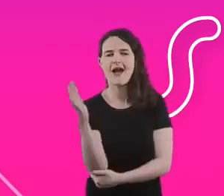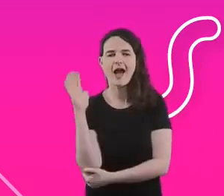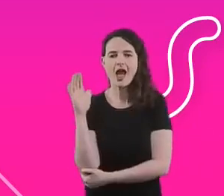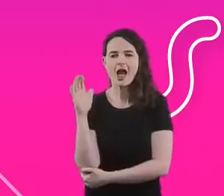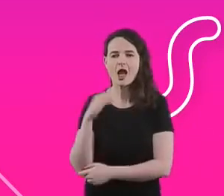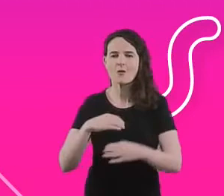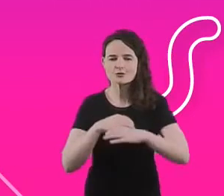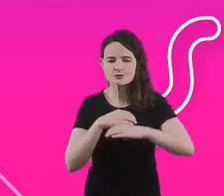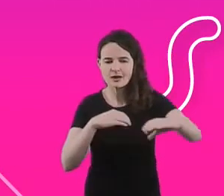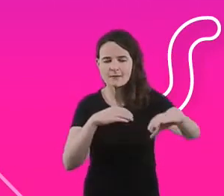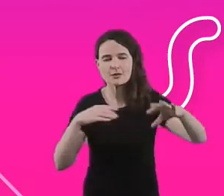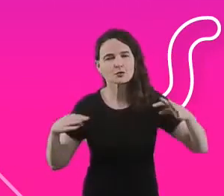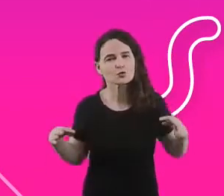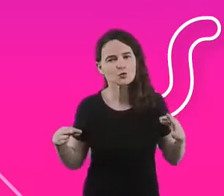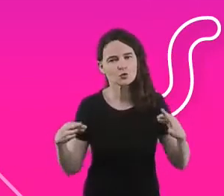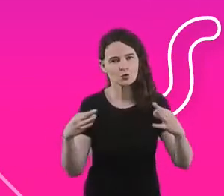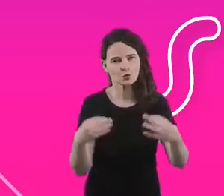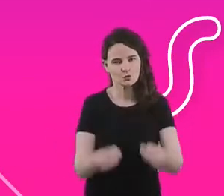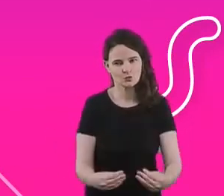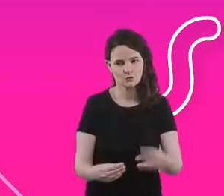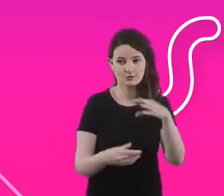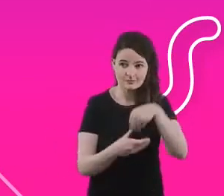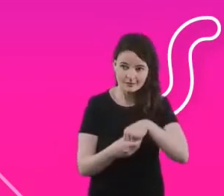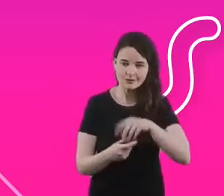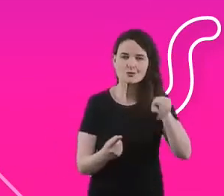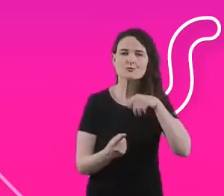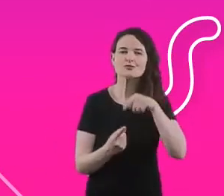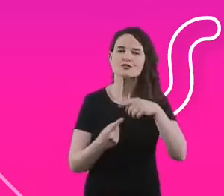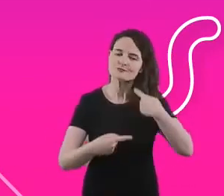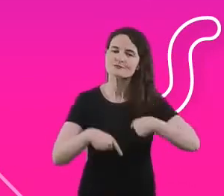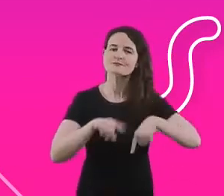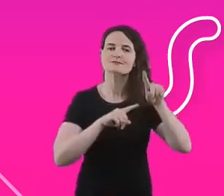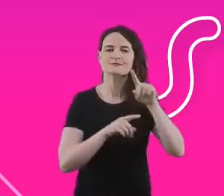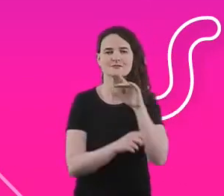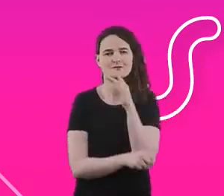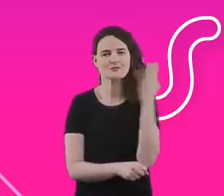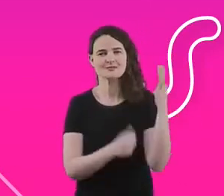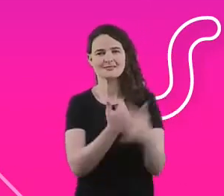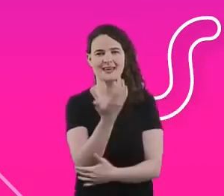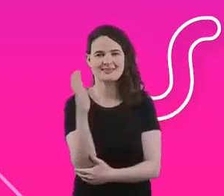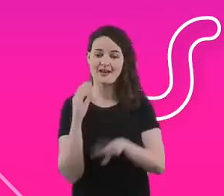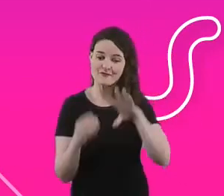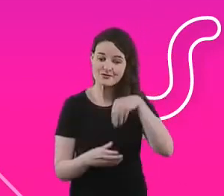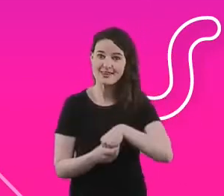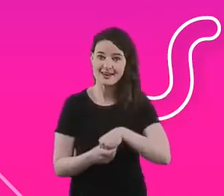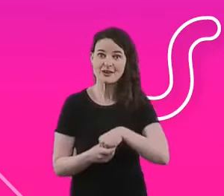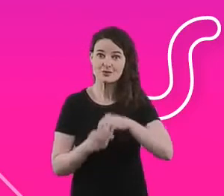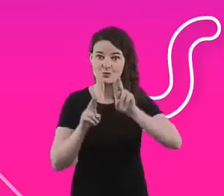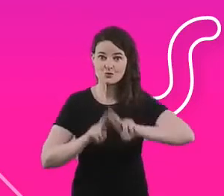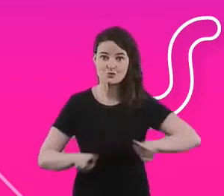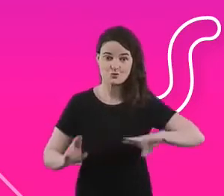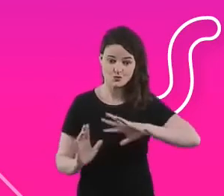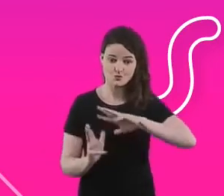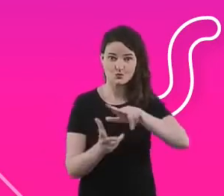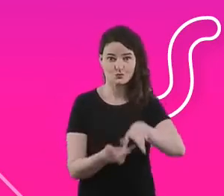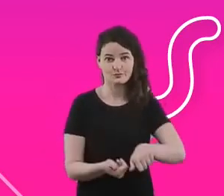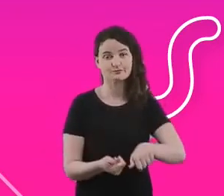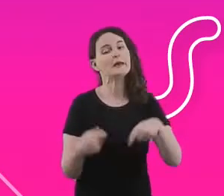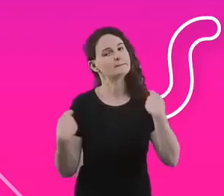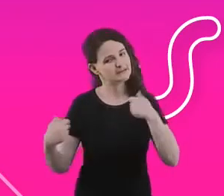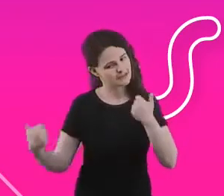como é o objetivo de desenvolvimento sustentável da ONU, né? Então, a gente buscou ajuda, porque, claro, a gente não consegue fazer sozinho,